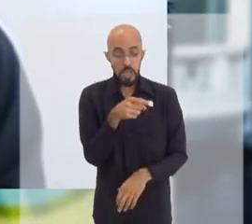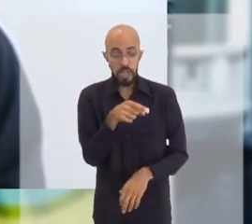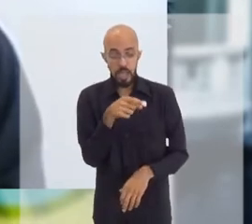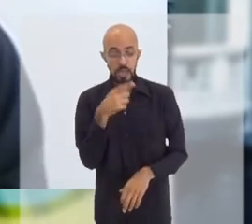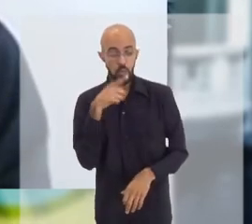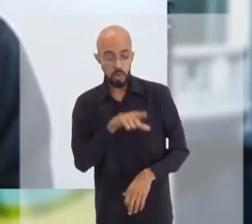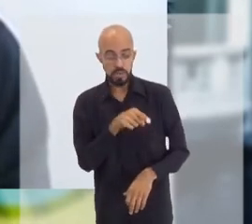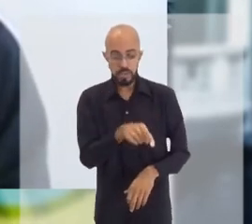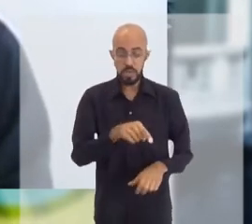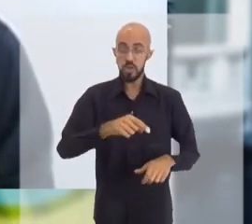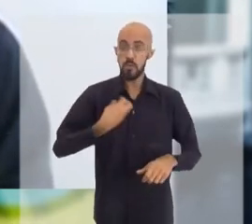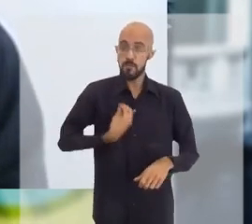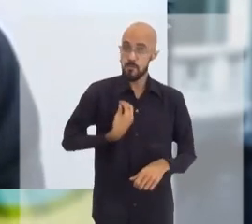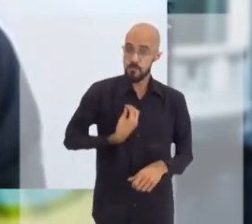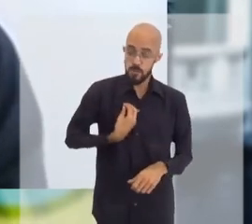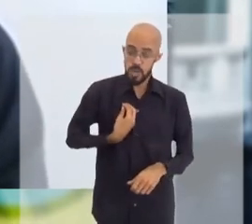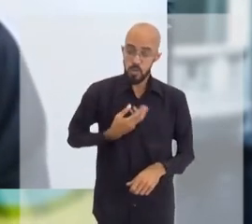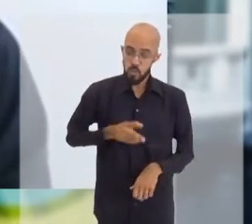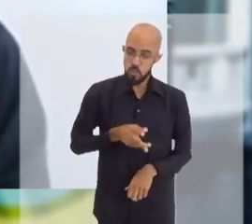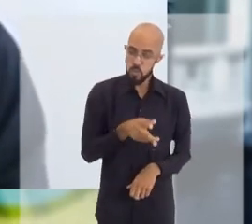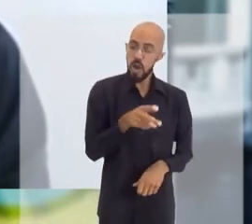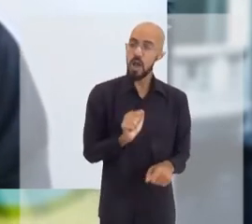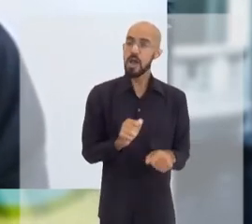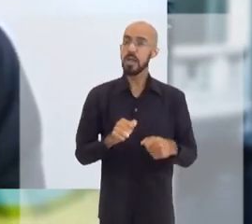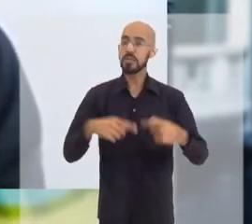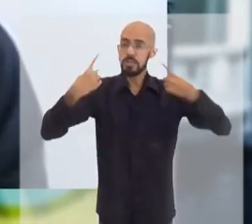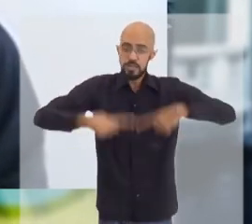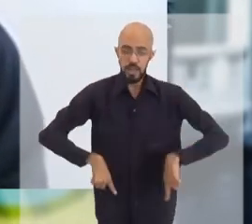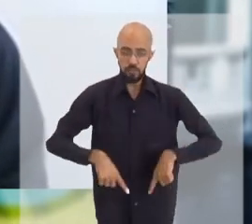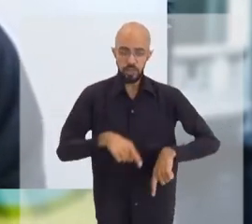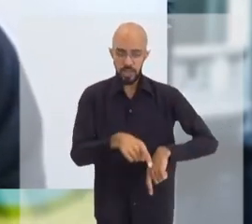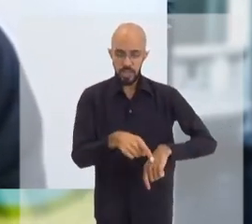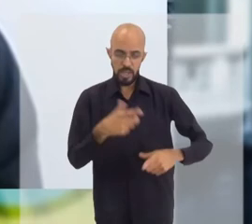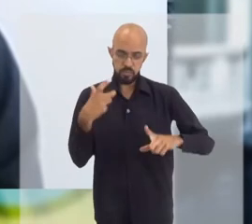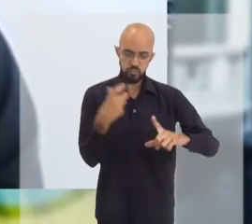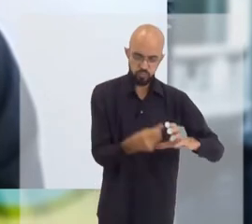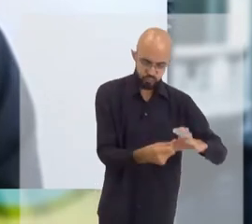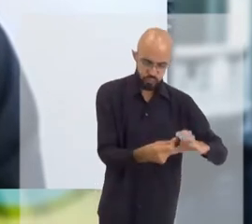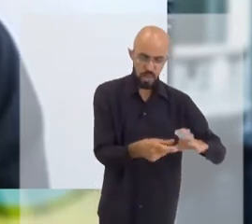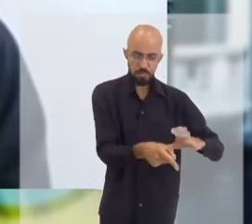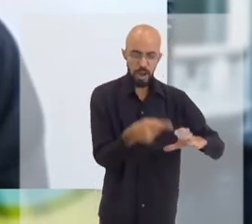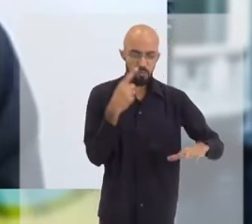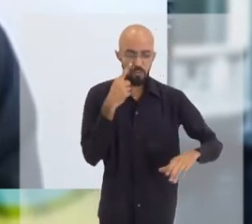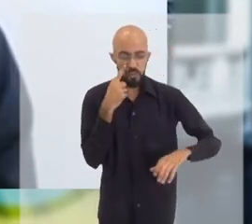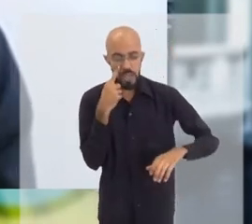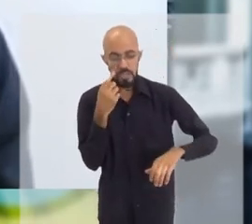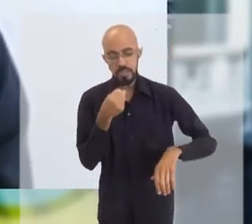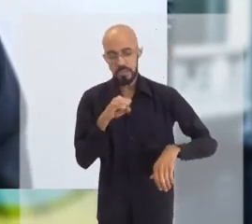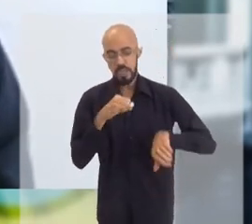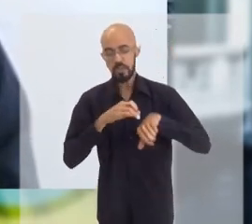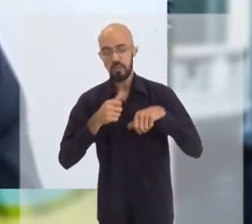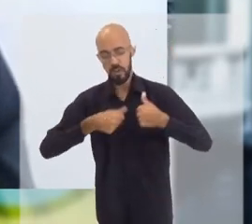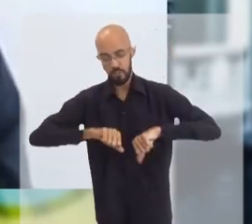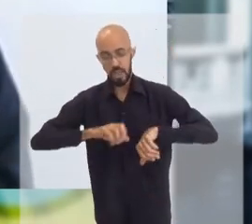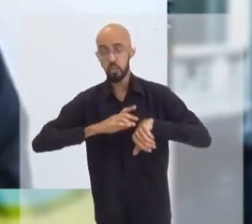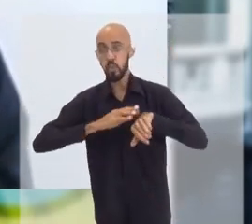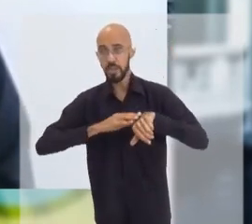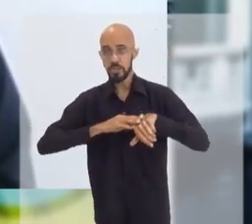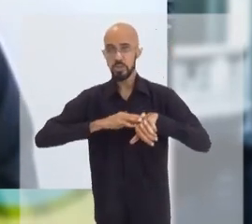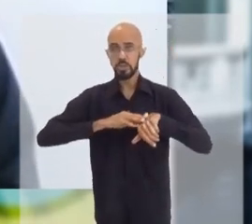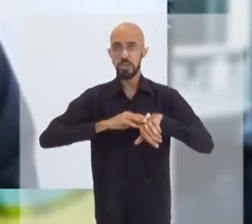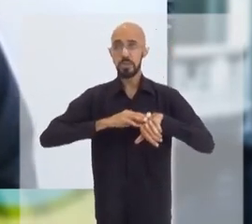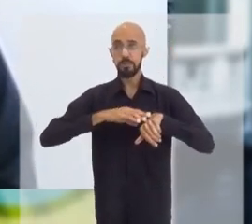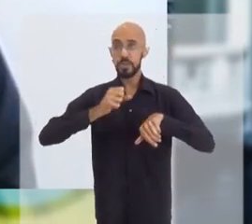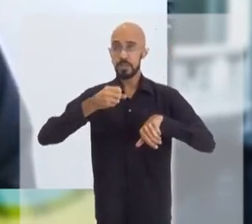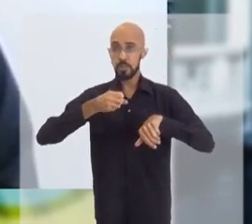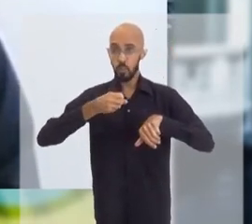anticorpos, desafia esse animal vacinado, inocula nele aquele vírus, vê se ele adoece, a vacina protegeou, dessa maneira,